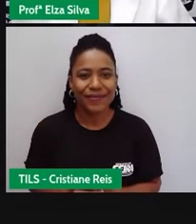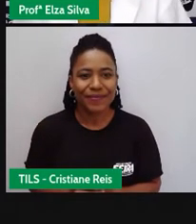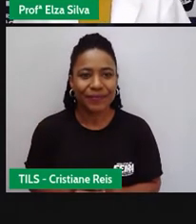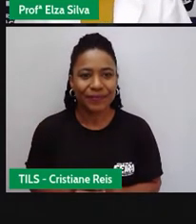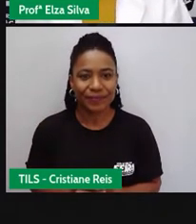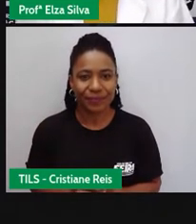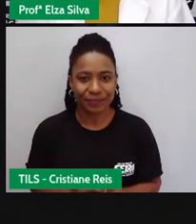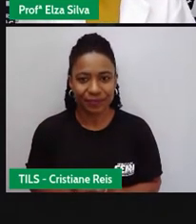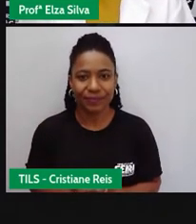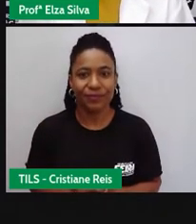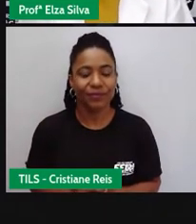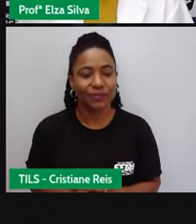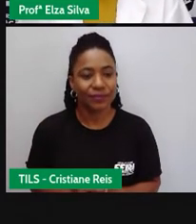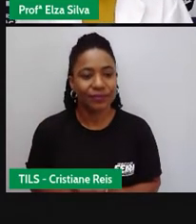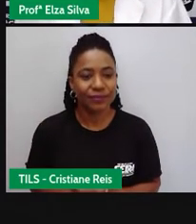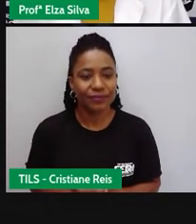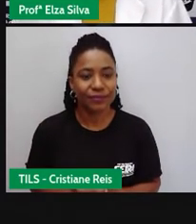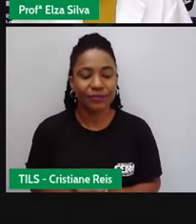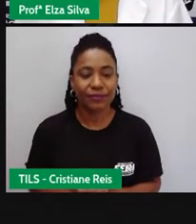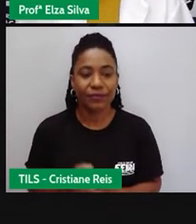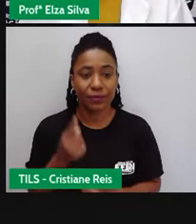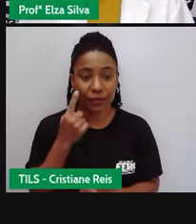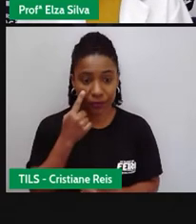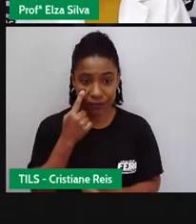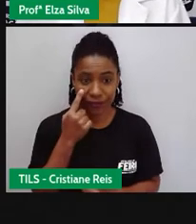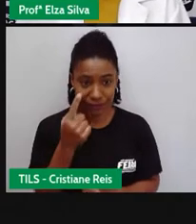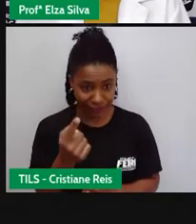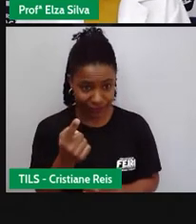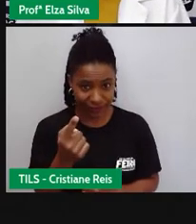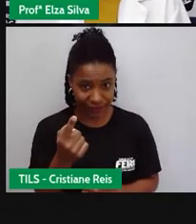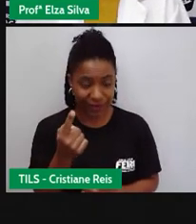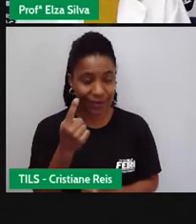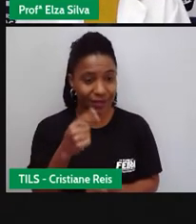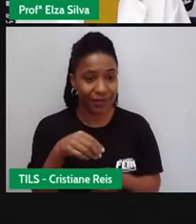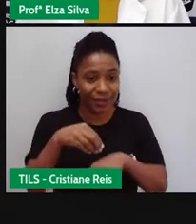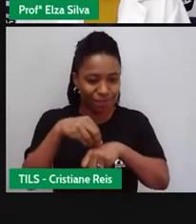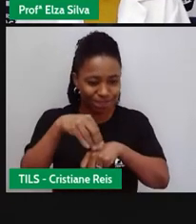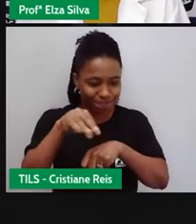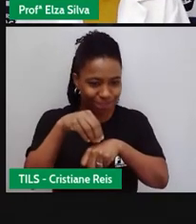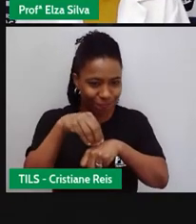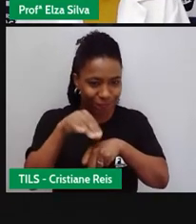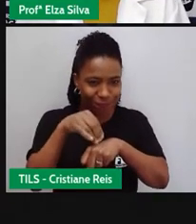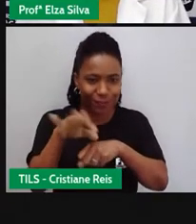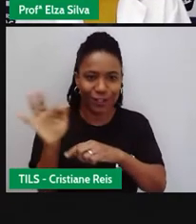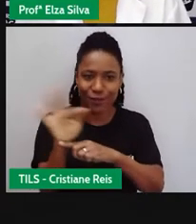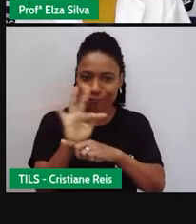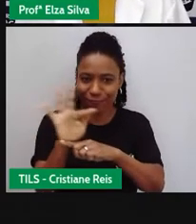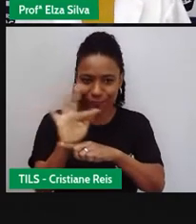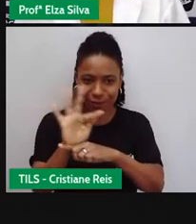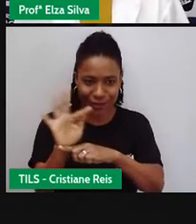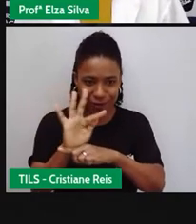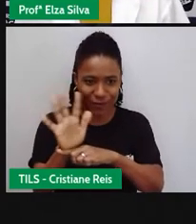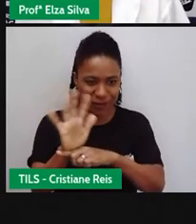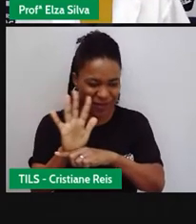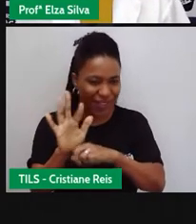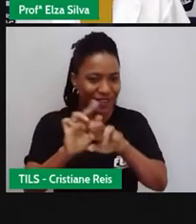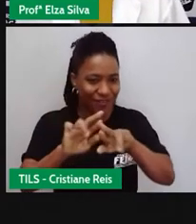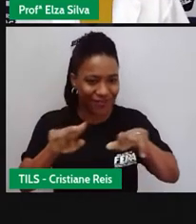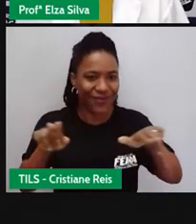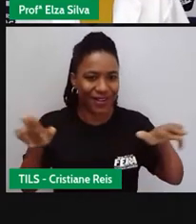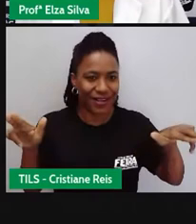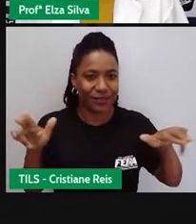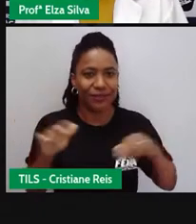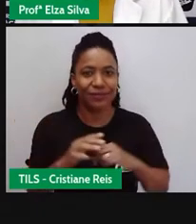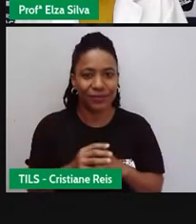Então, segue aqui mais algumas dicas de filmes. E vamos aprender um pouco mais